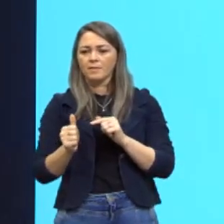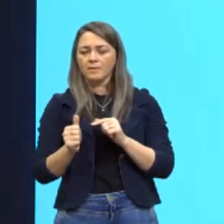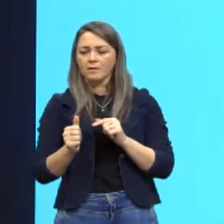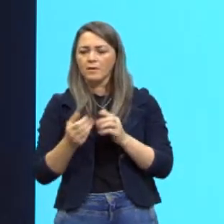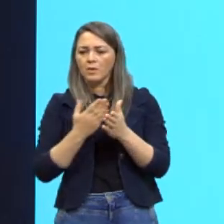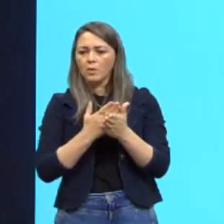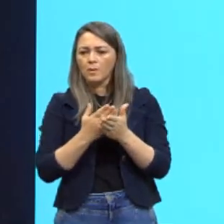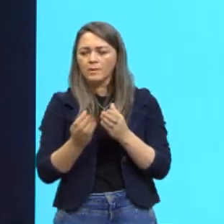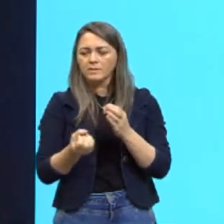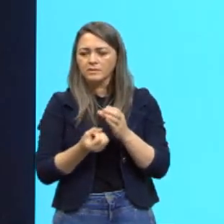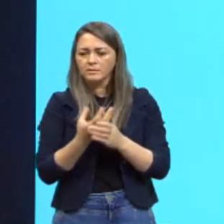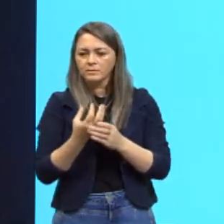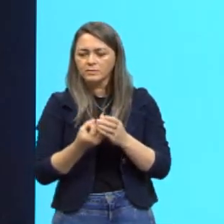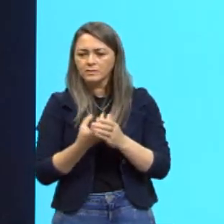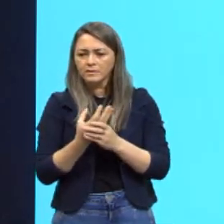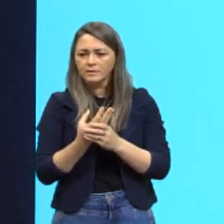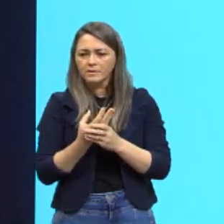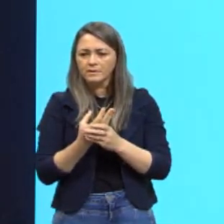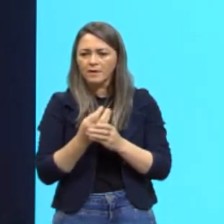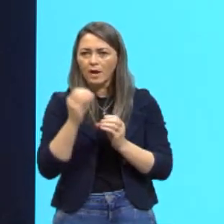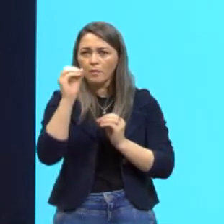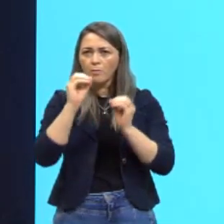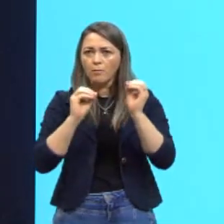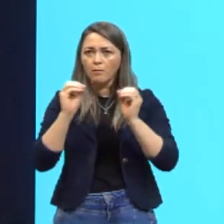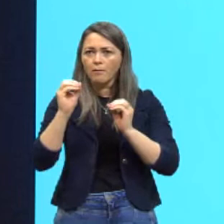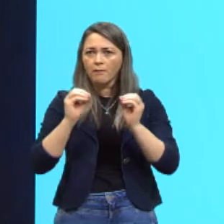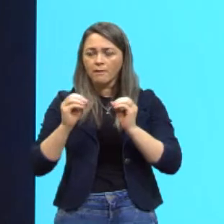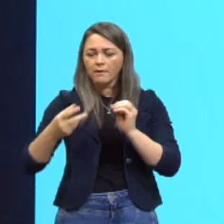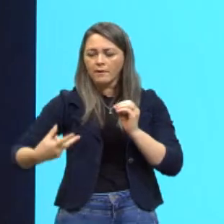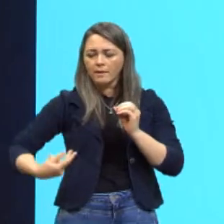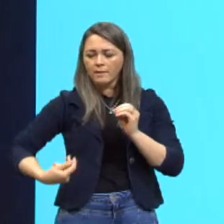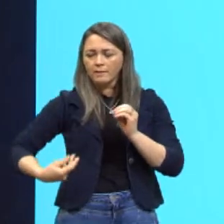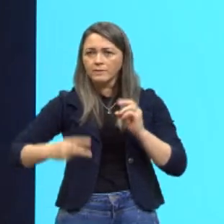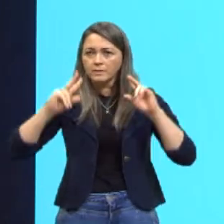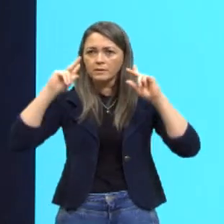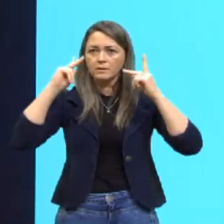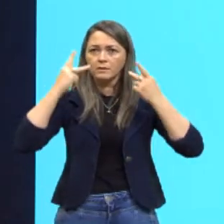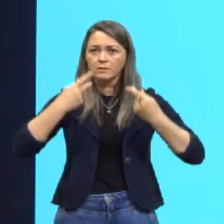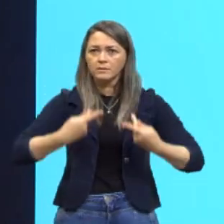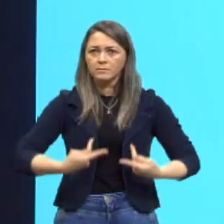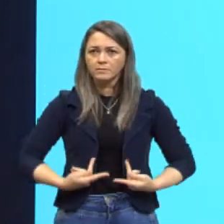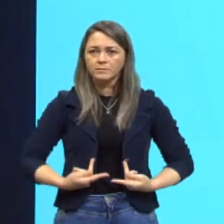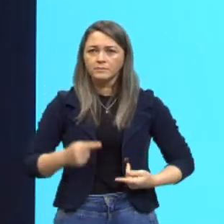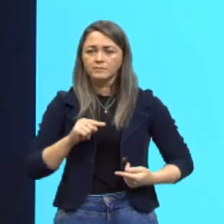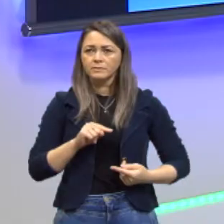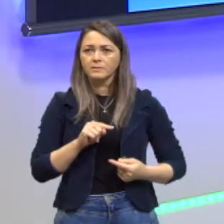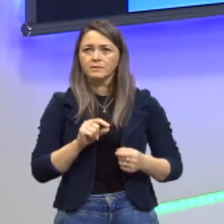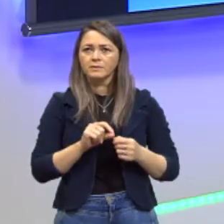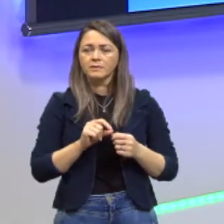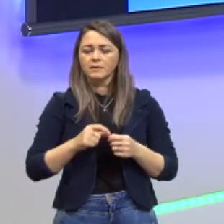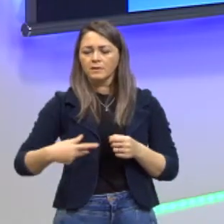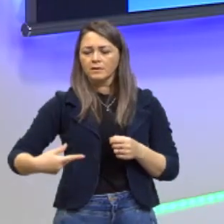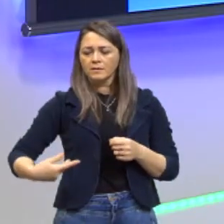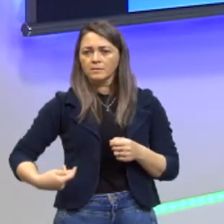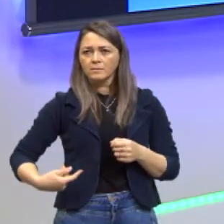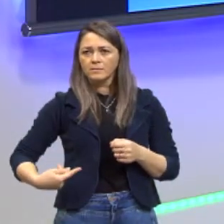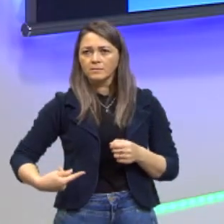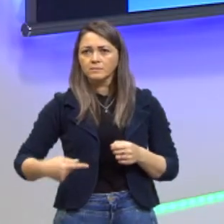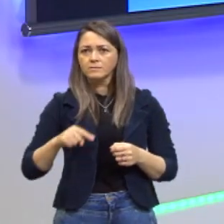produzir moléculas de insulina humana. E assim que, então, é produzida a insulina, né?